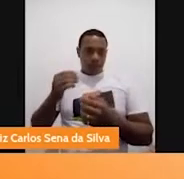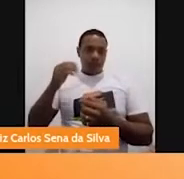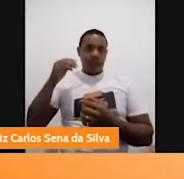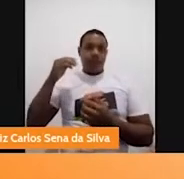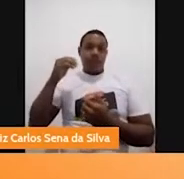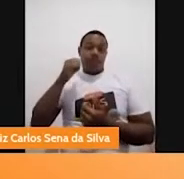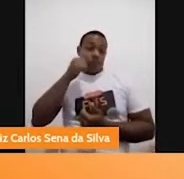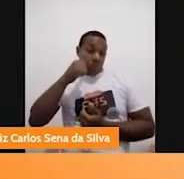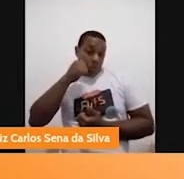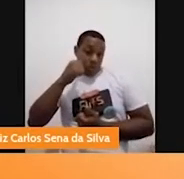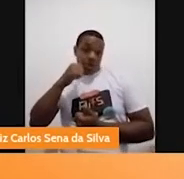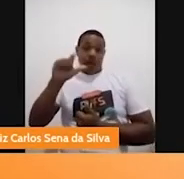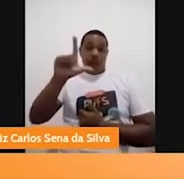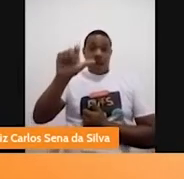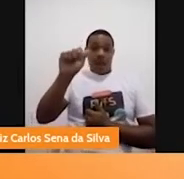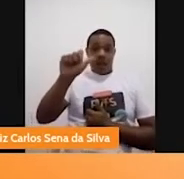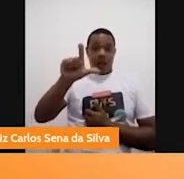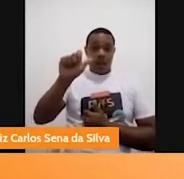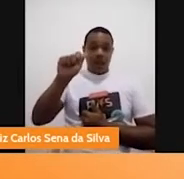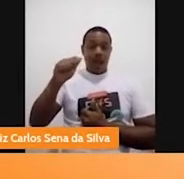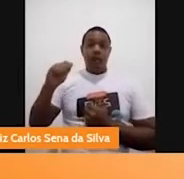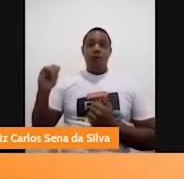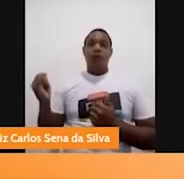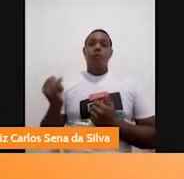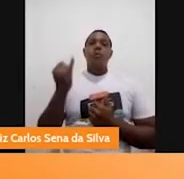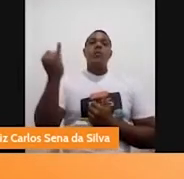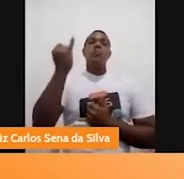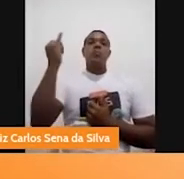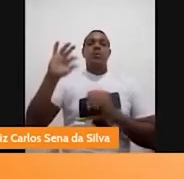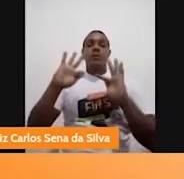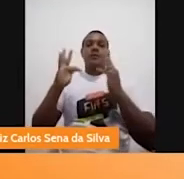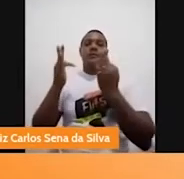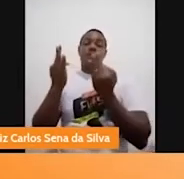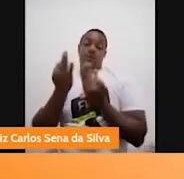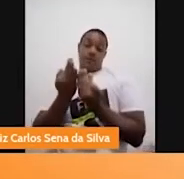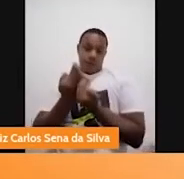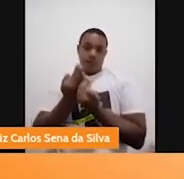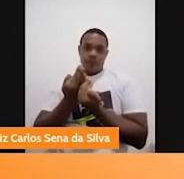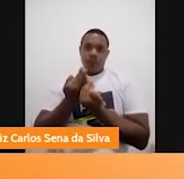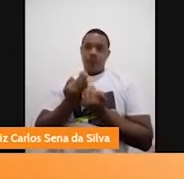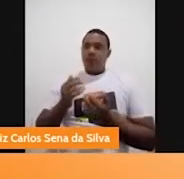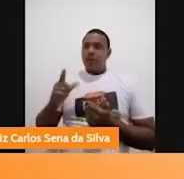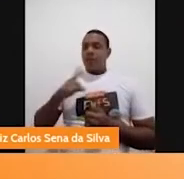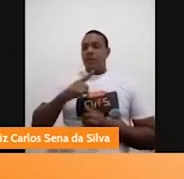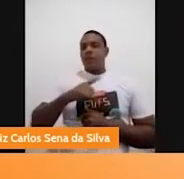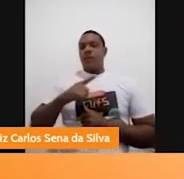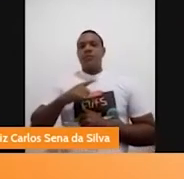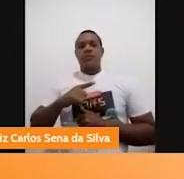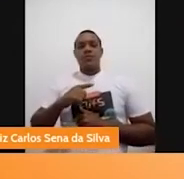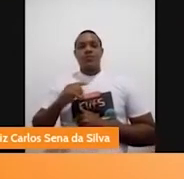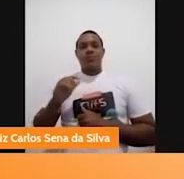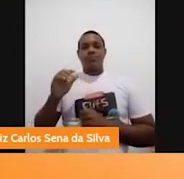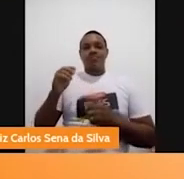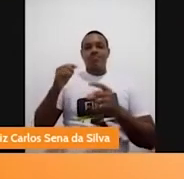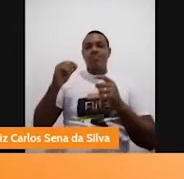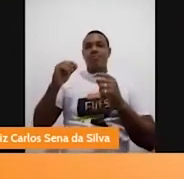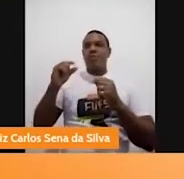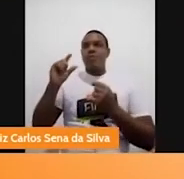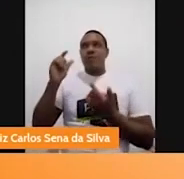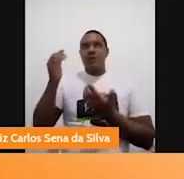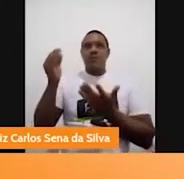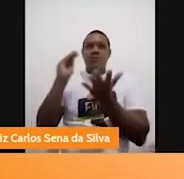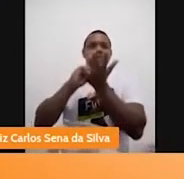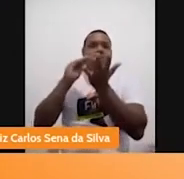Sim. Eu vi a importância, né? Eu acho que ainda nós temos pouca literatura com personagens negros.